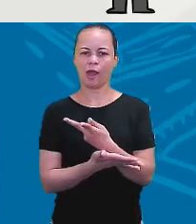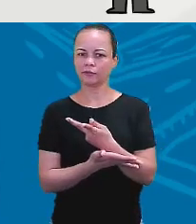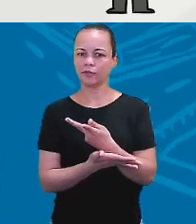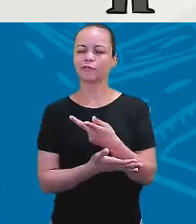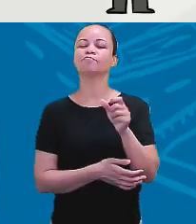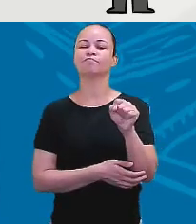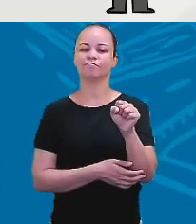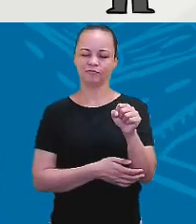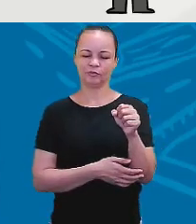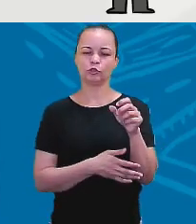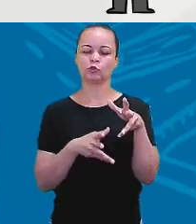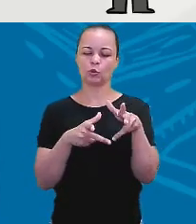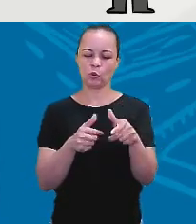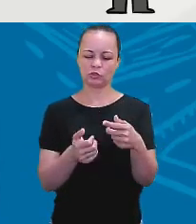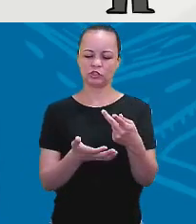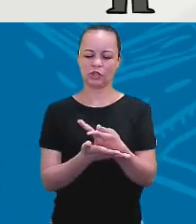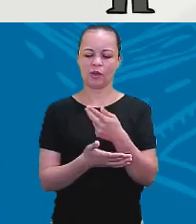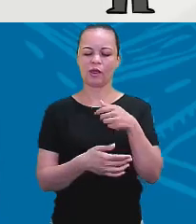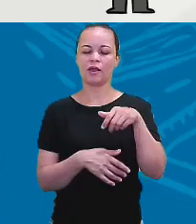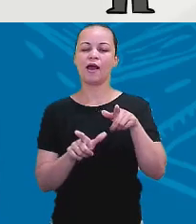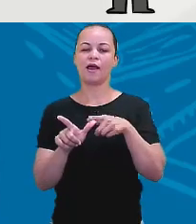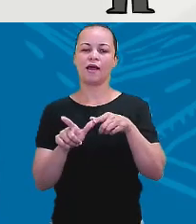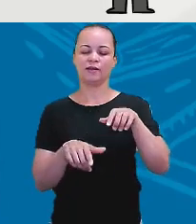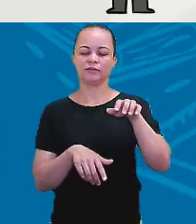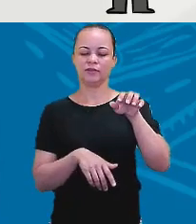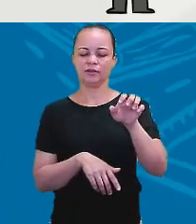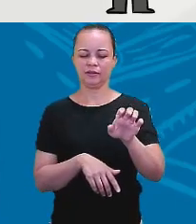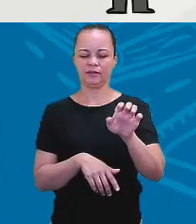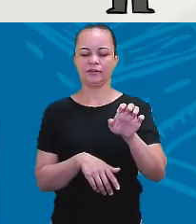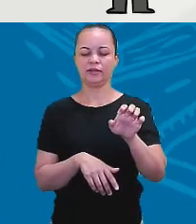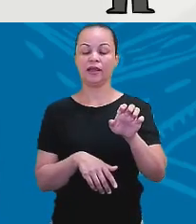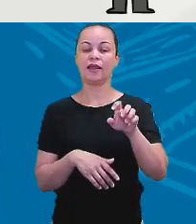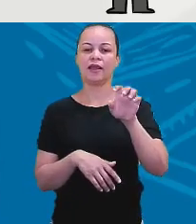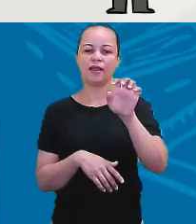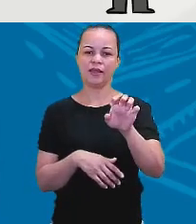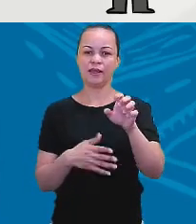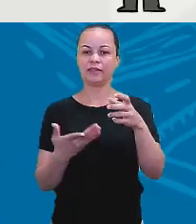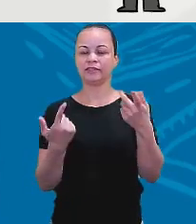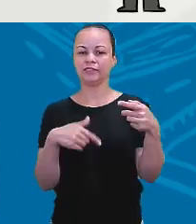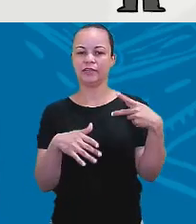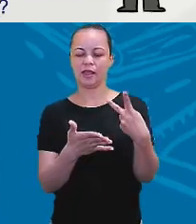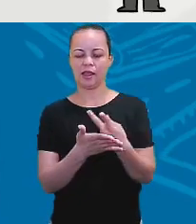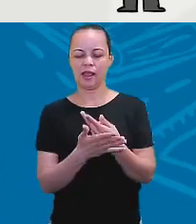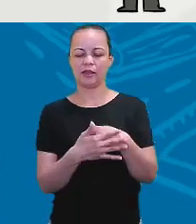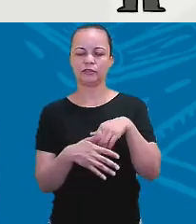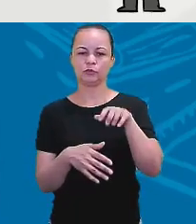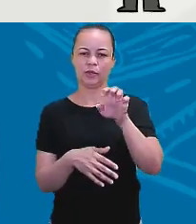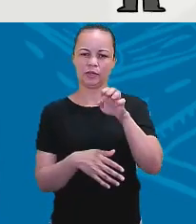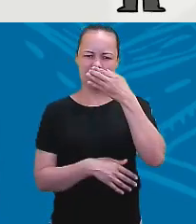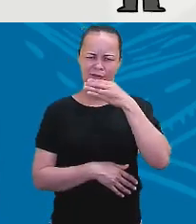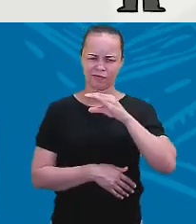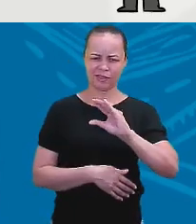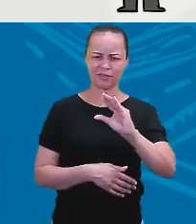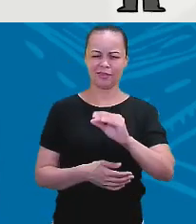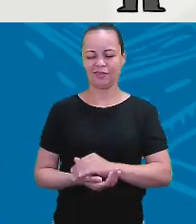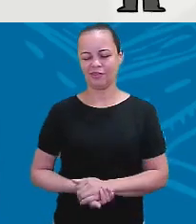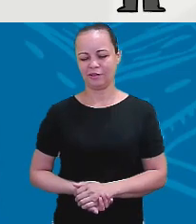Todas estão erradas. Então, acerta a letra E. É de elefante. Vamos lá.